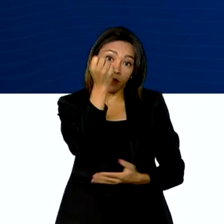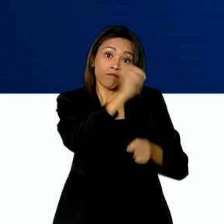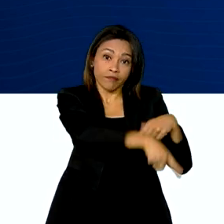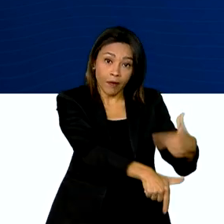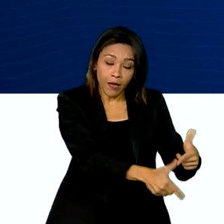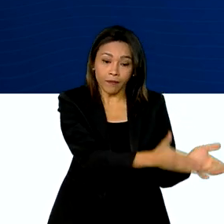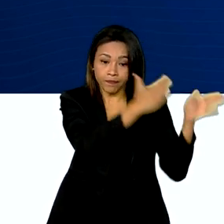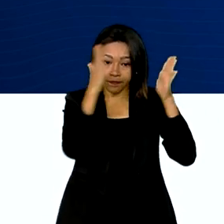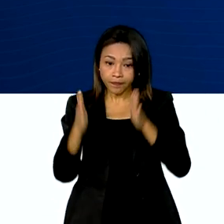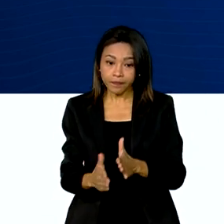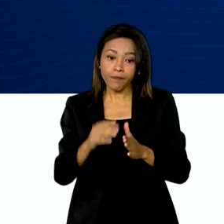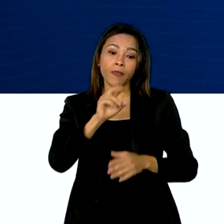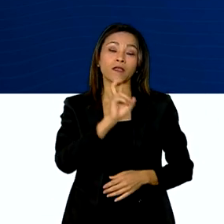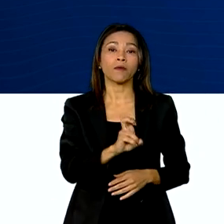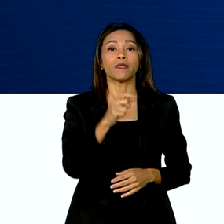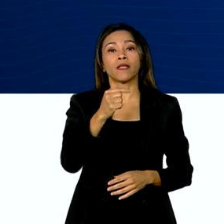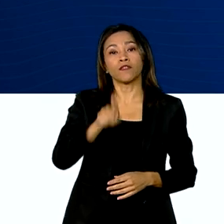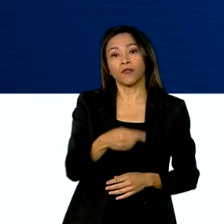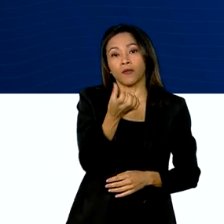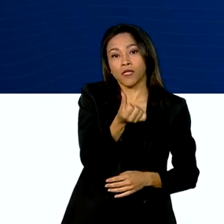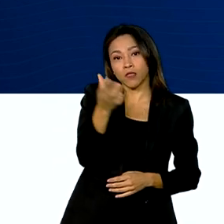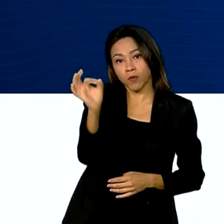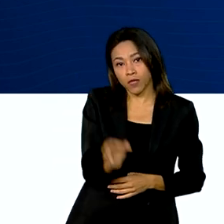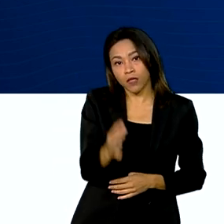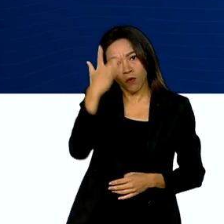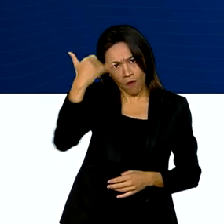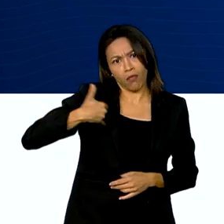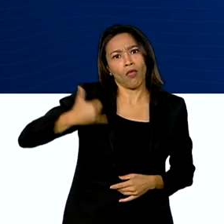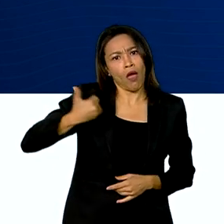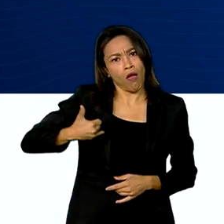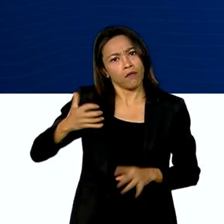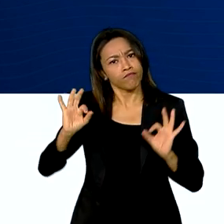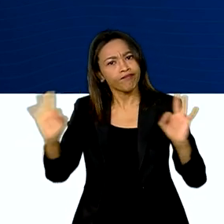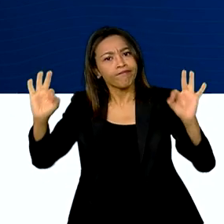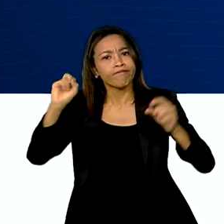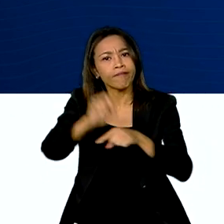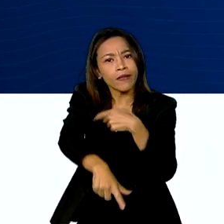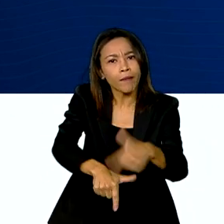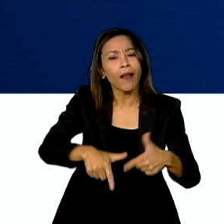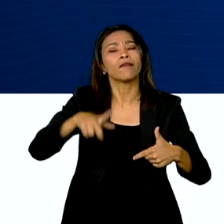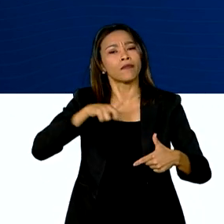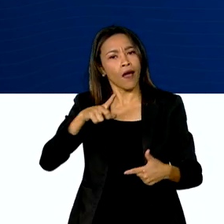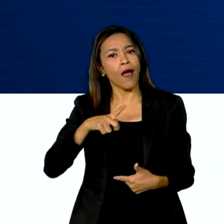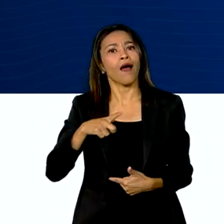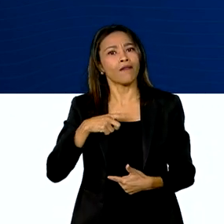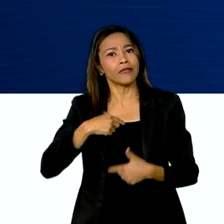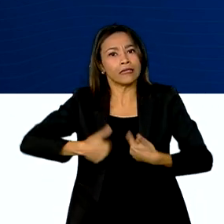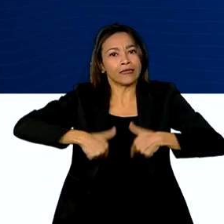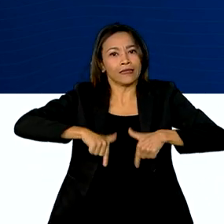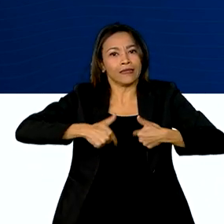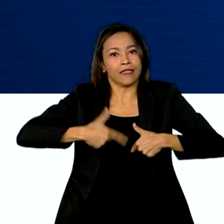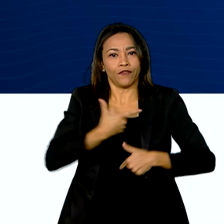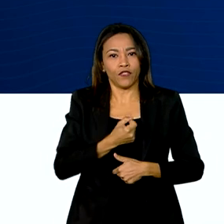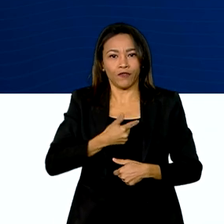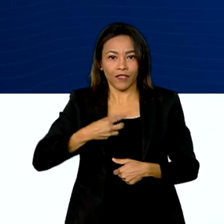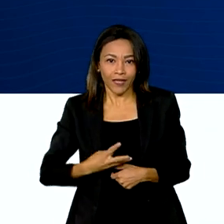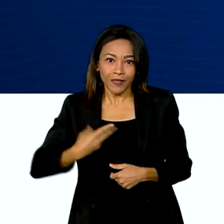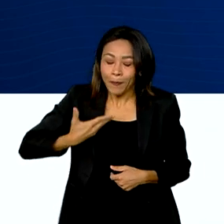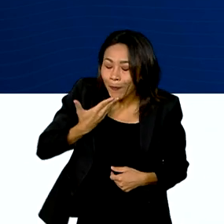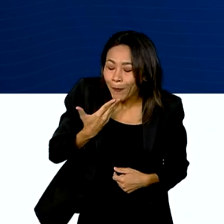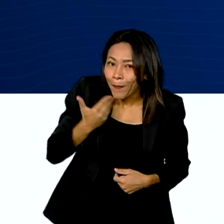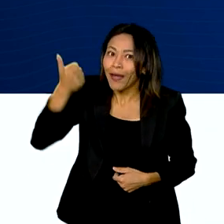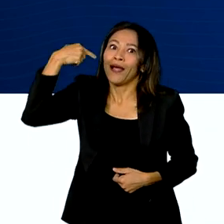,6% da população com idade para trabalhar tinha algum tipo de ocupação em 2023, o melhor